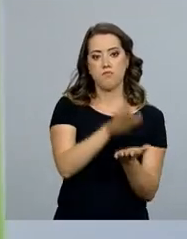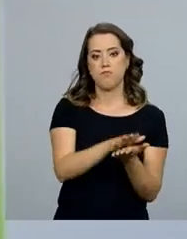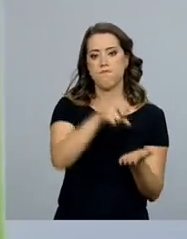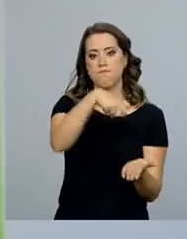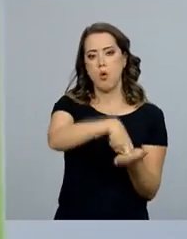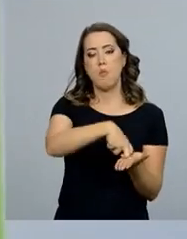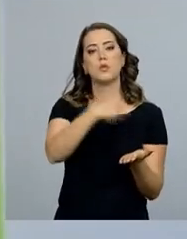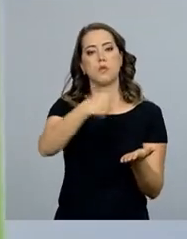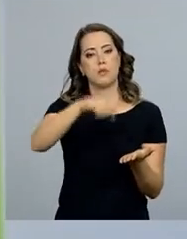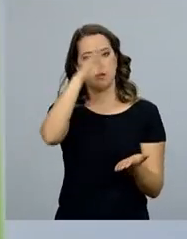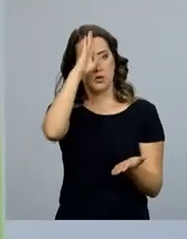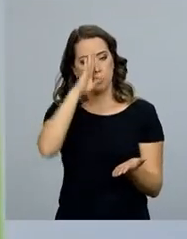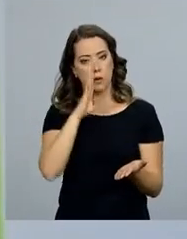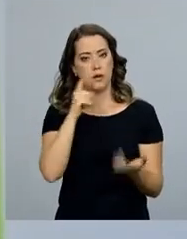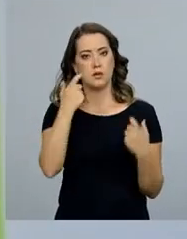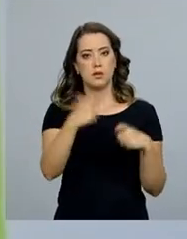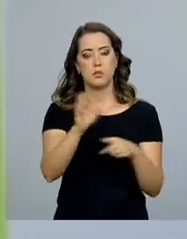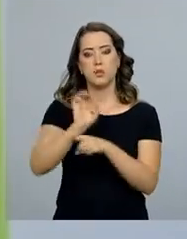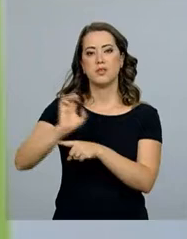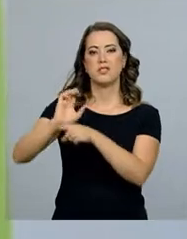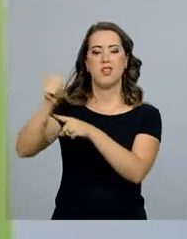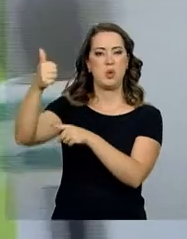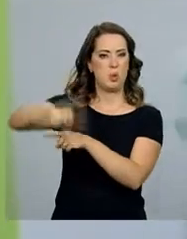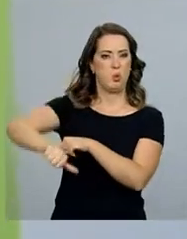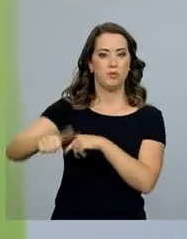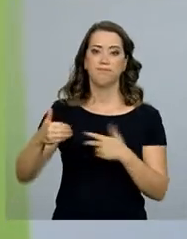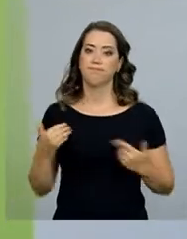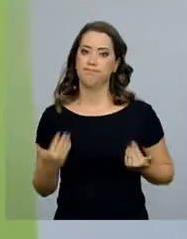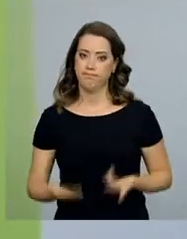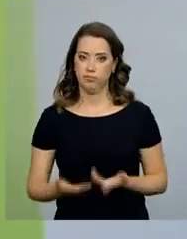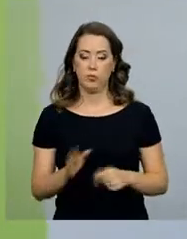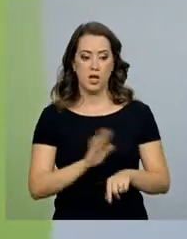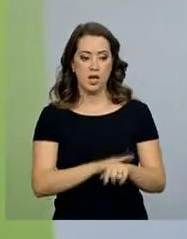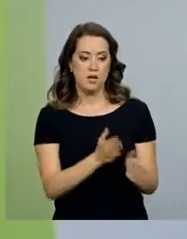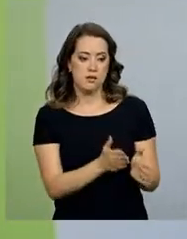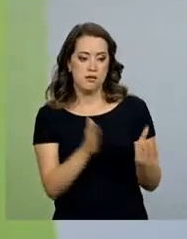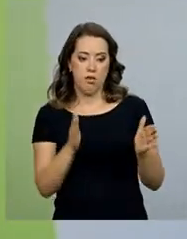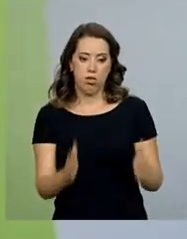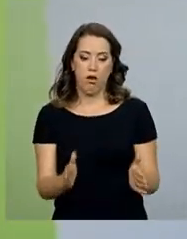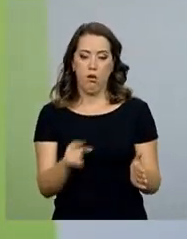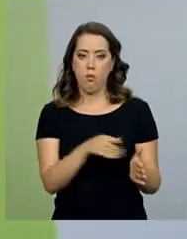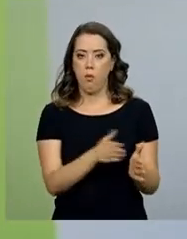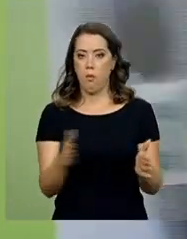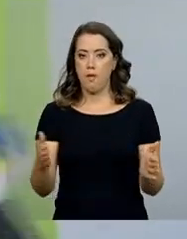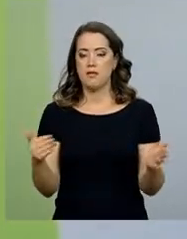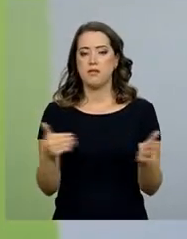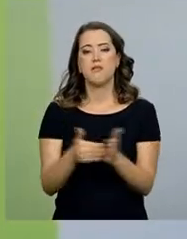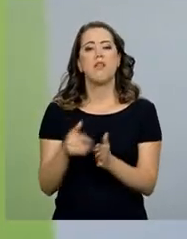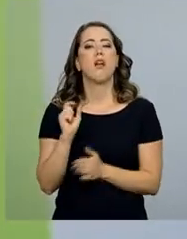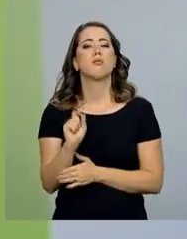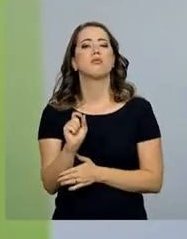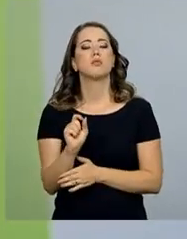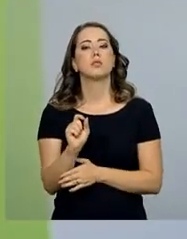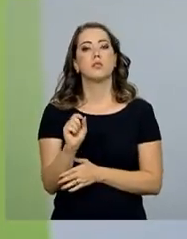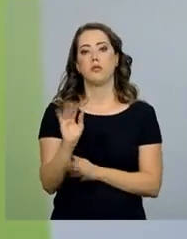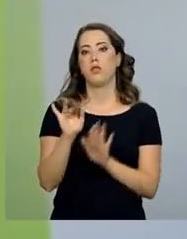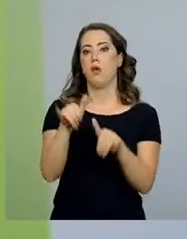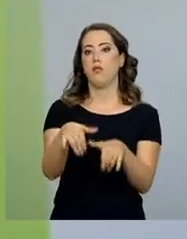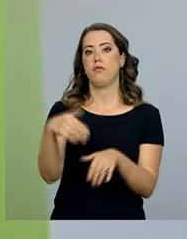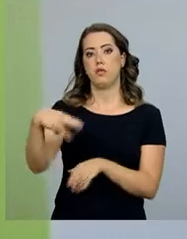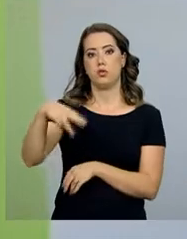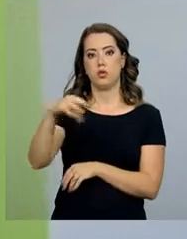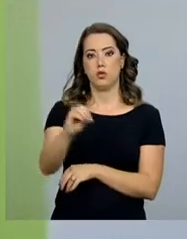de gratuidade para os estados em que estão em pior situação. E esse prazo que começa hoje vai até quando? Vai até o final de março.